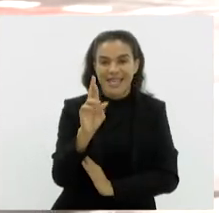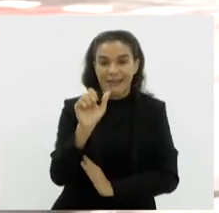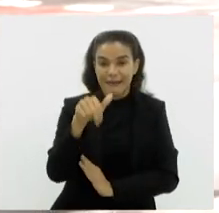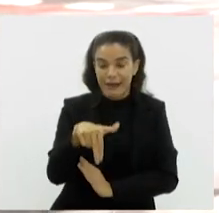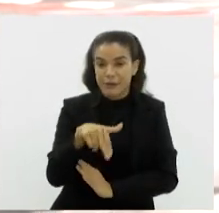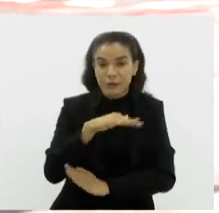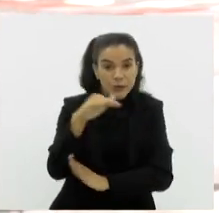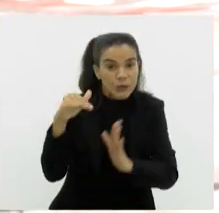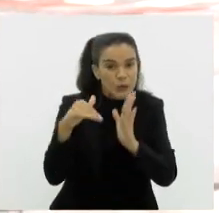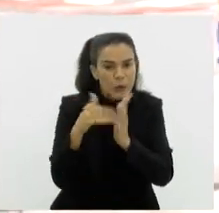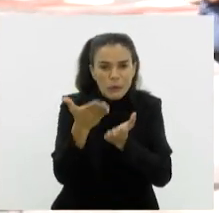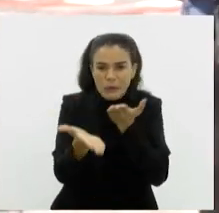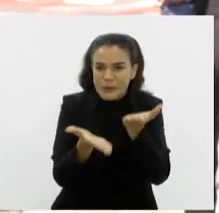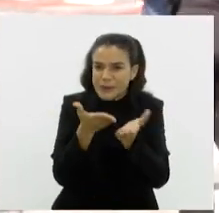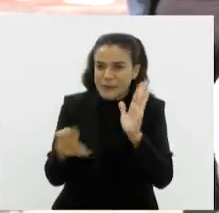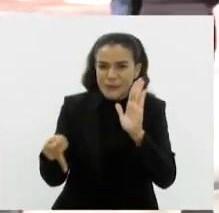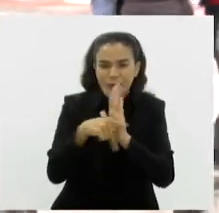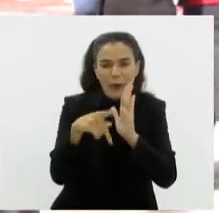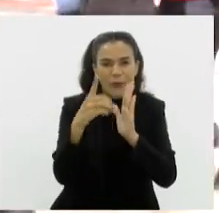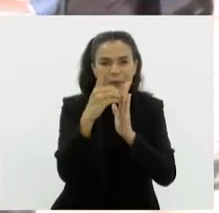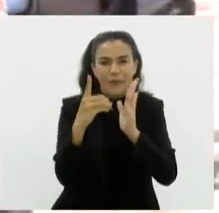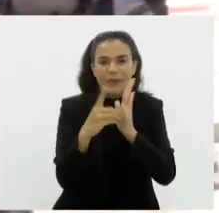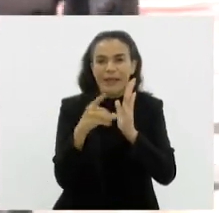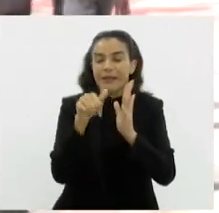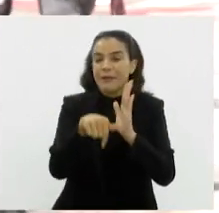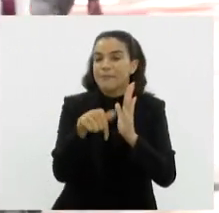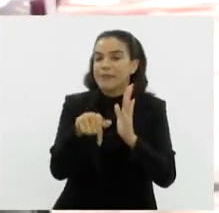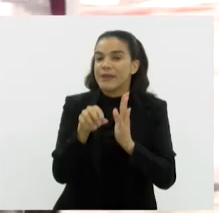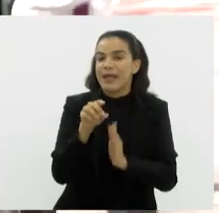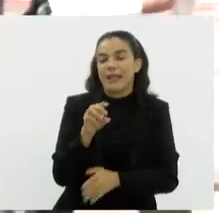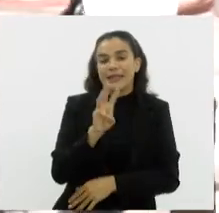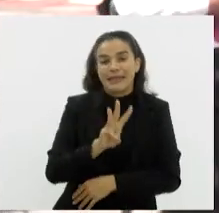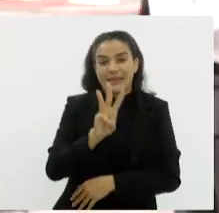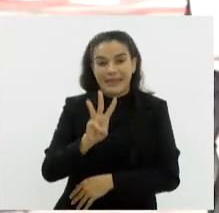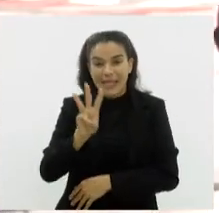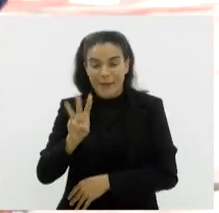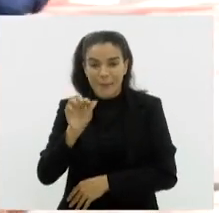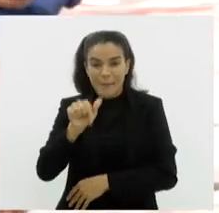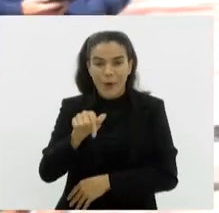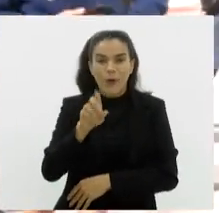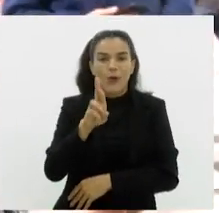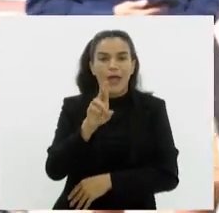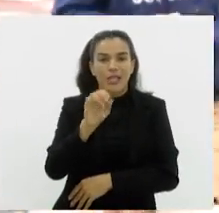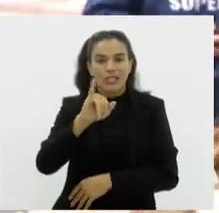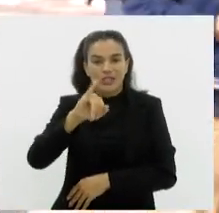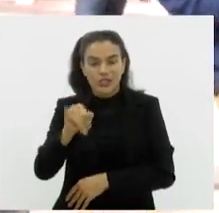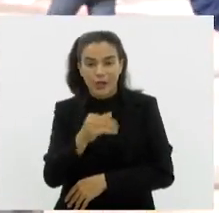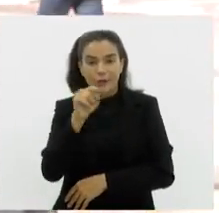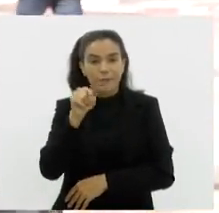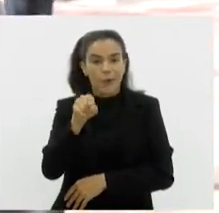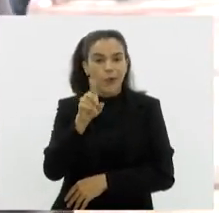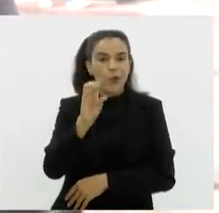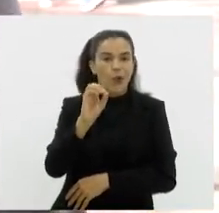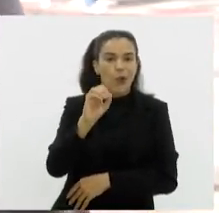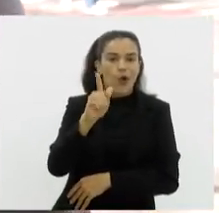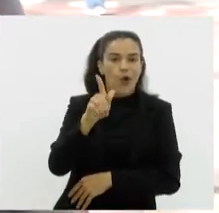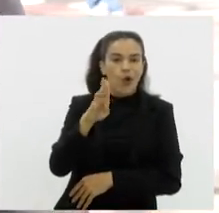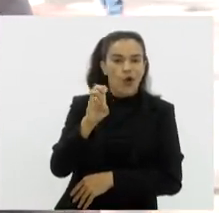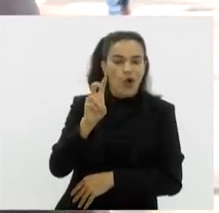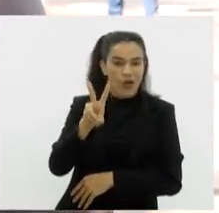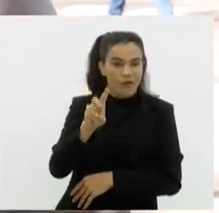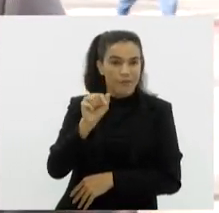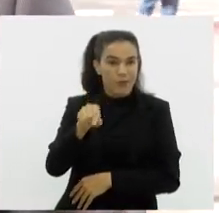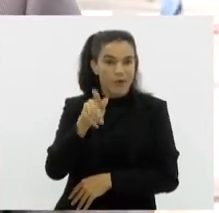Detran estão no nosso portal. O www.rj.gov.br é um portal seguro, com autenticação